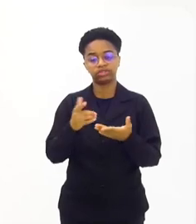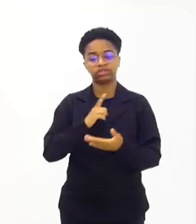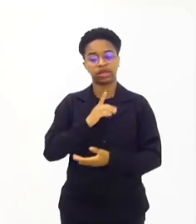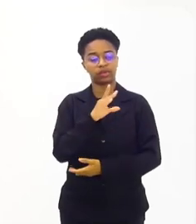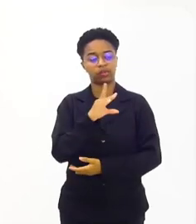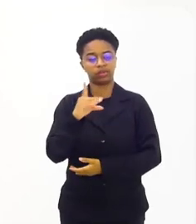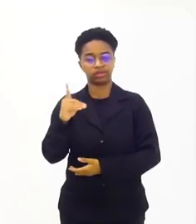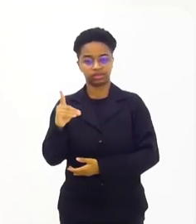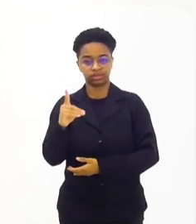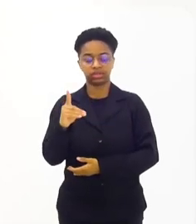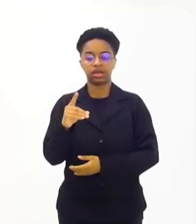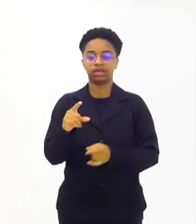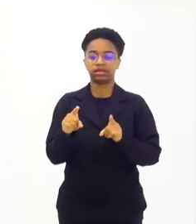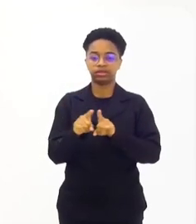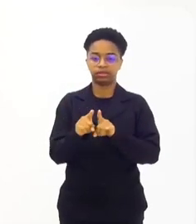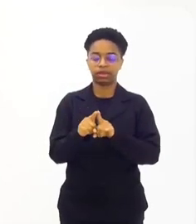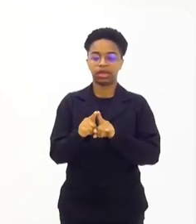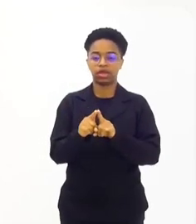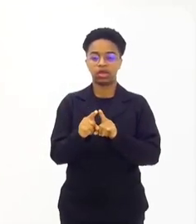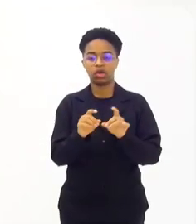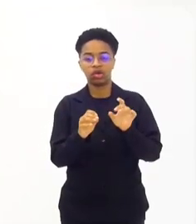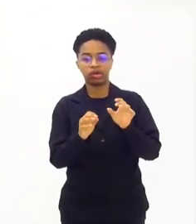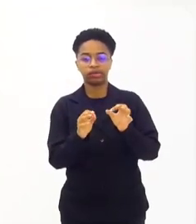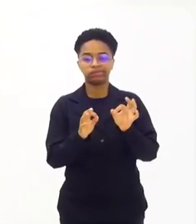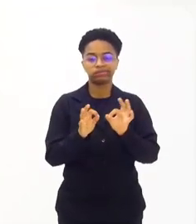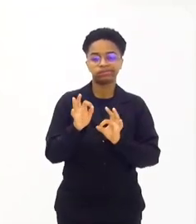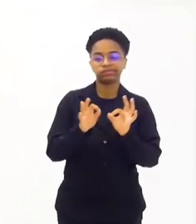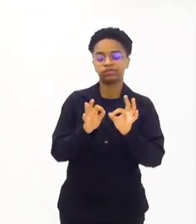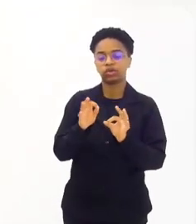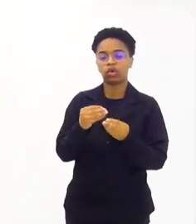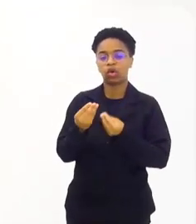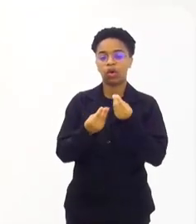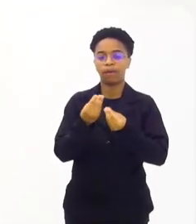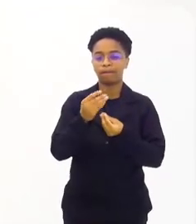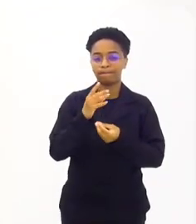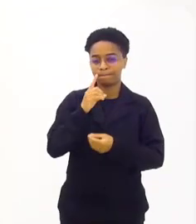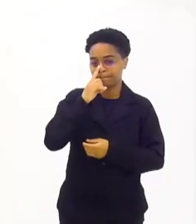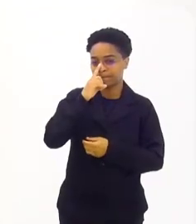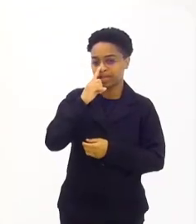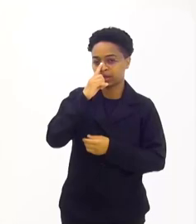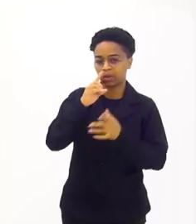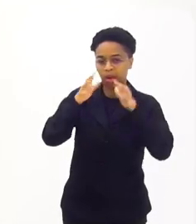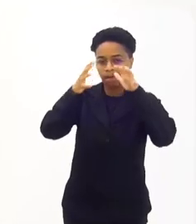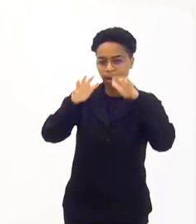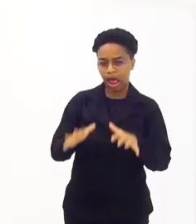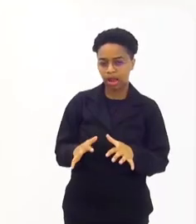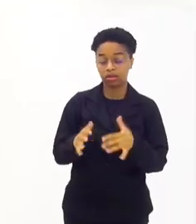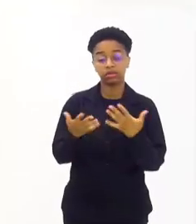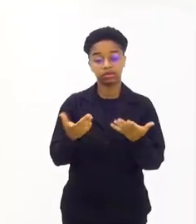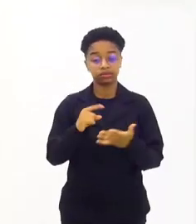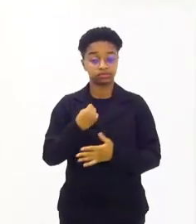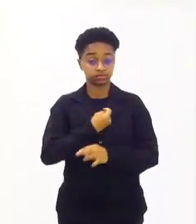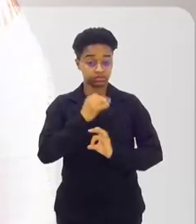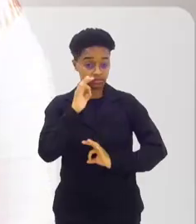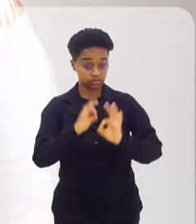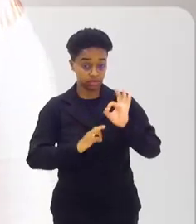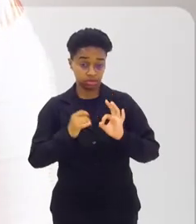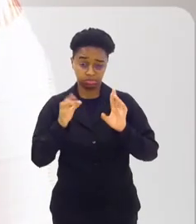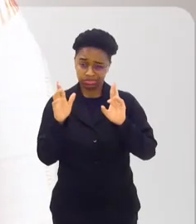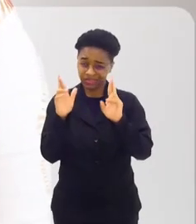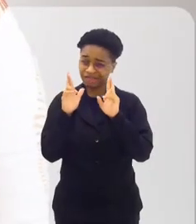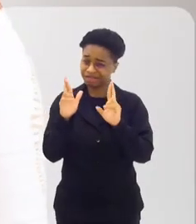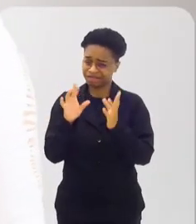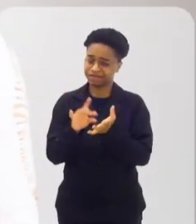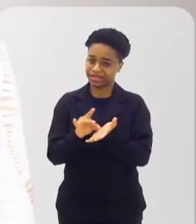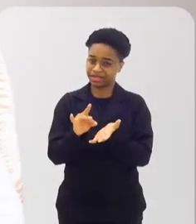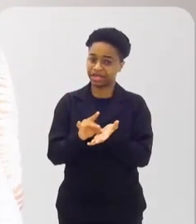coordenador de GRD, Gestão de Riscos e Desastres. Nós já estamos nos organizando para que se... Eu espero,